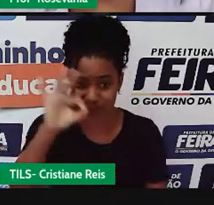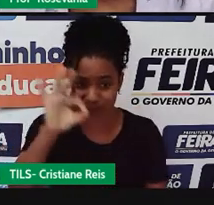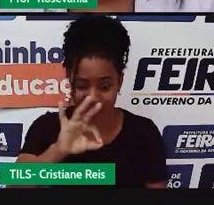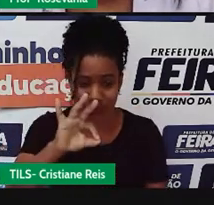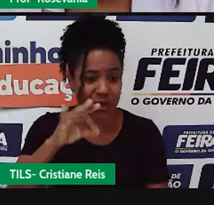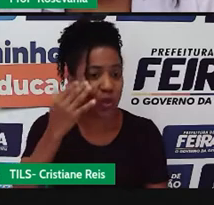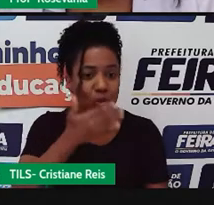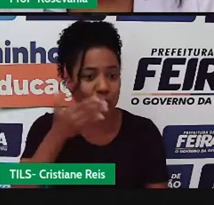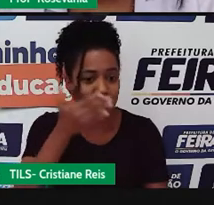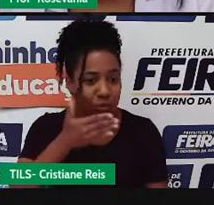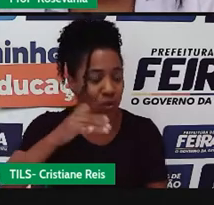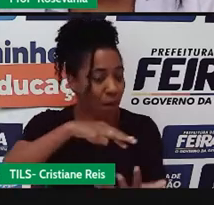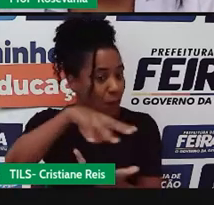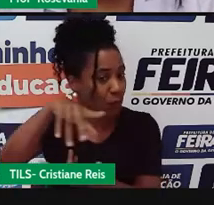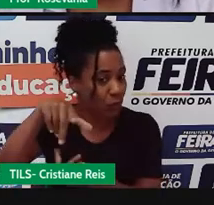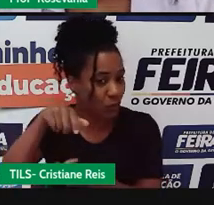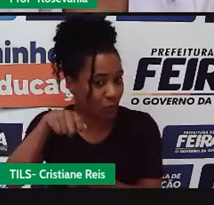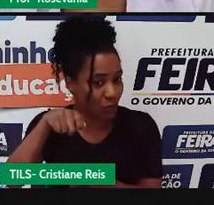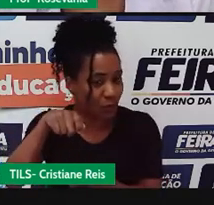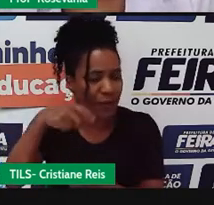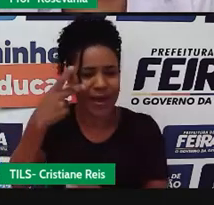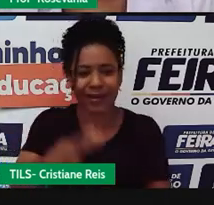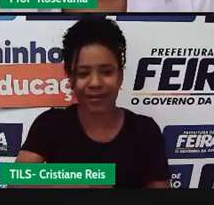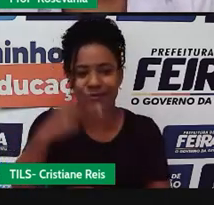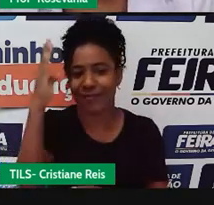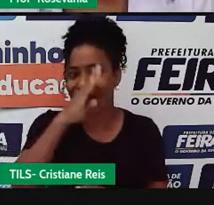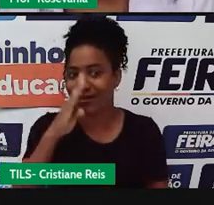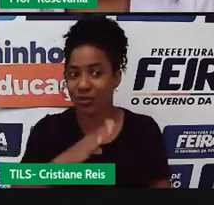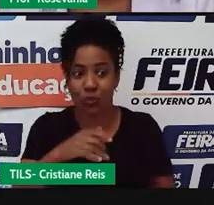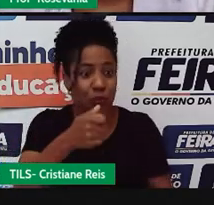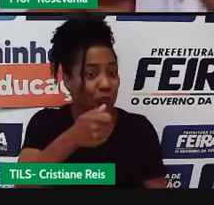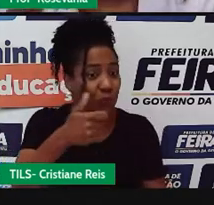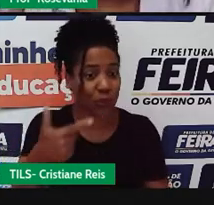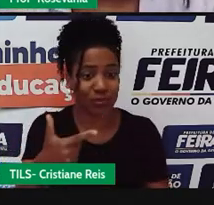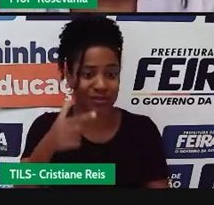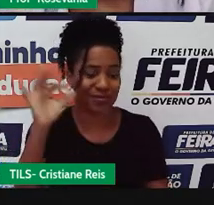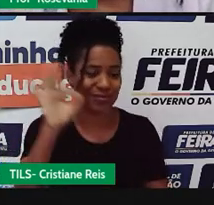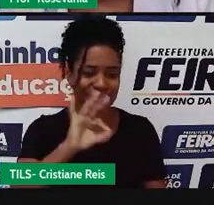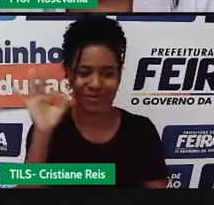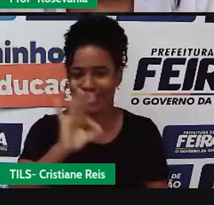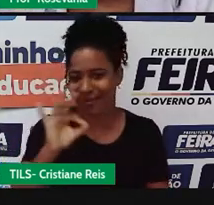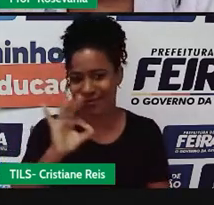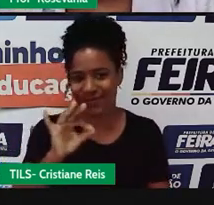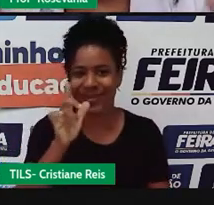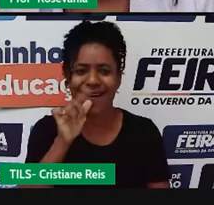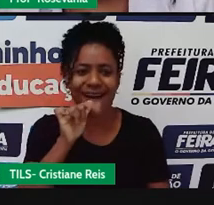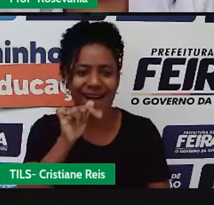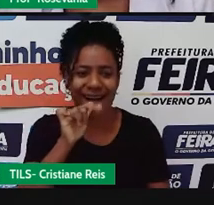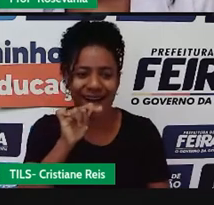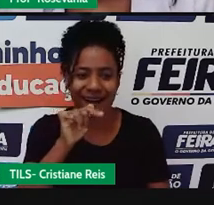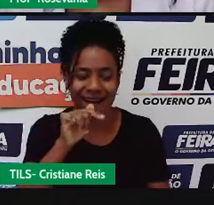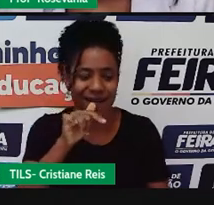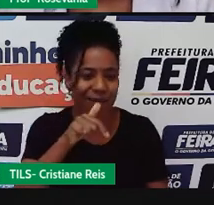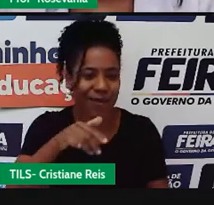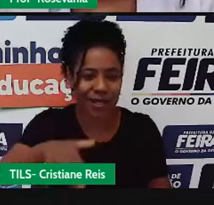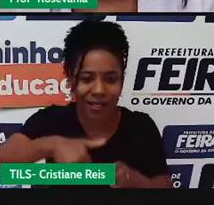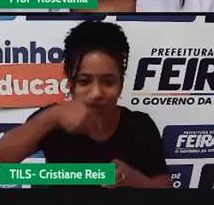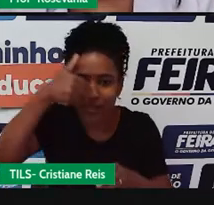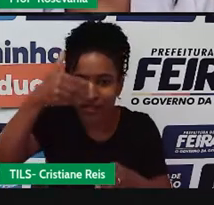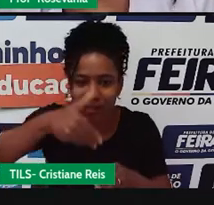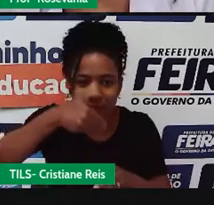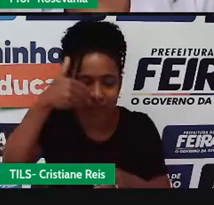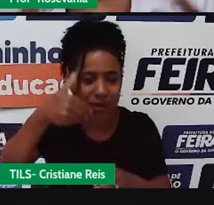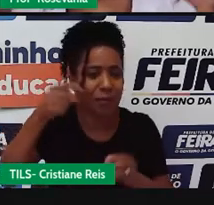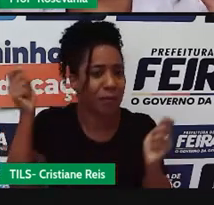E isso, pra gente, é uma vantagem, porque ela está ali prontinha pra poder ser usada. Ela não tá congelada, né, em algum